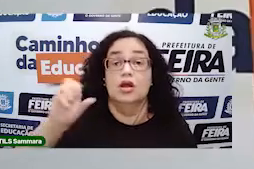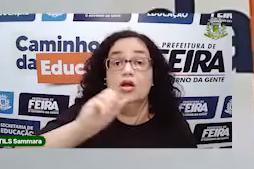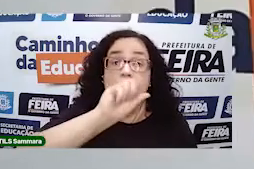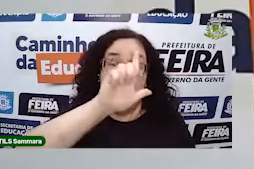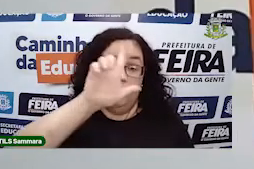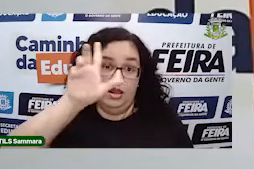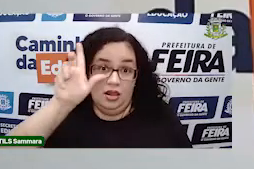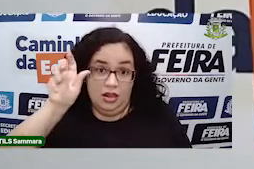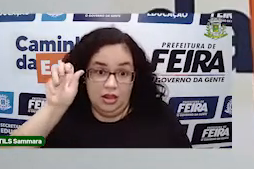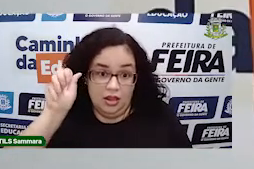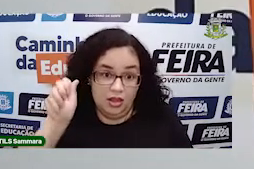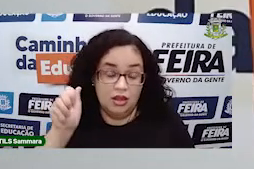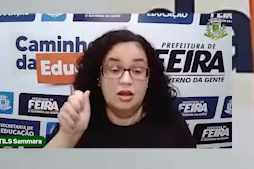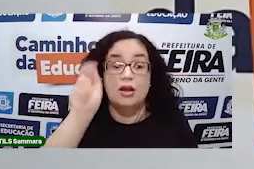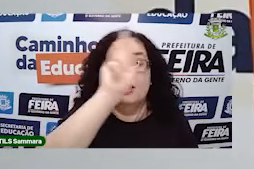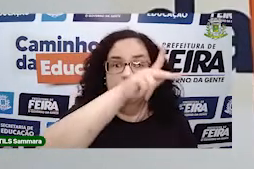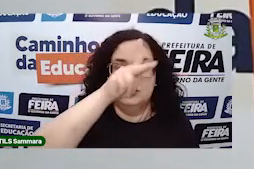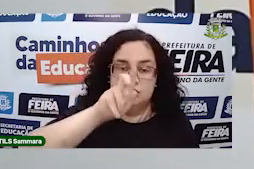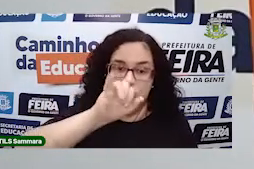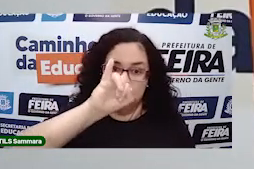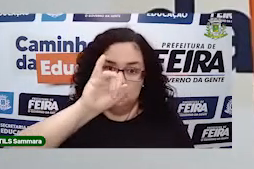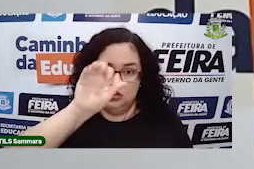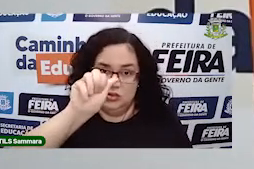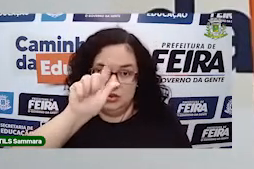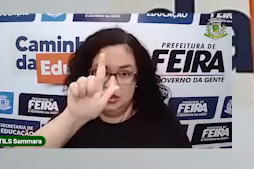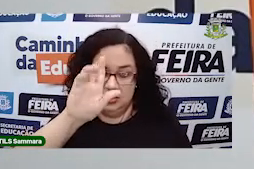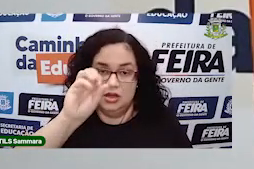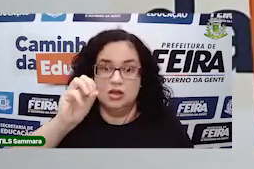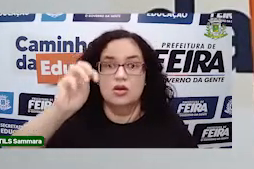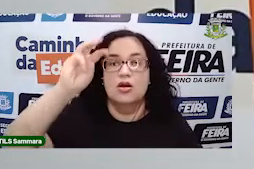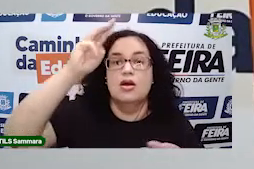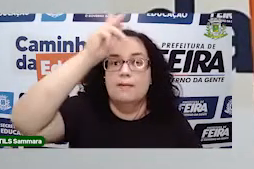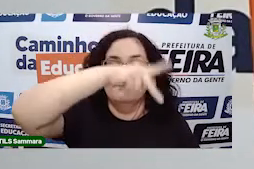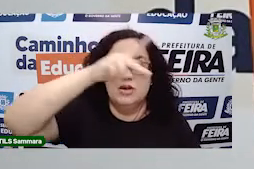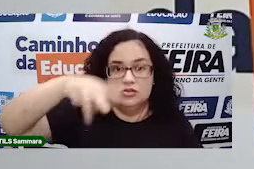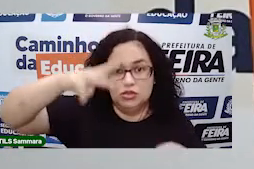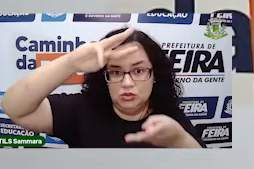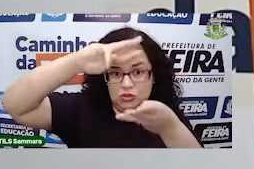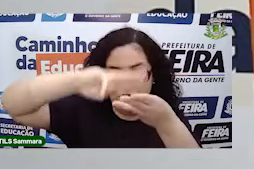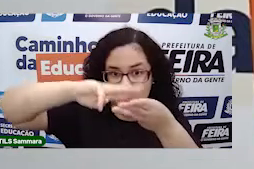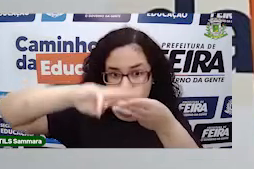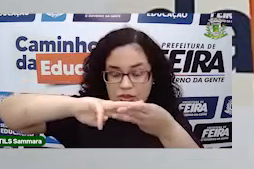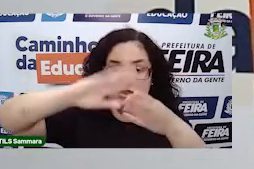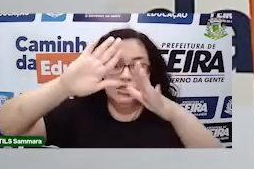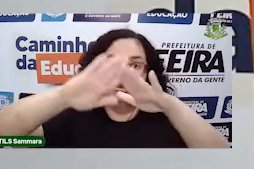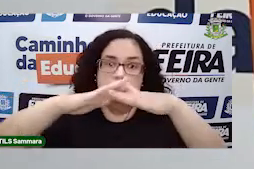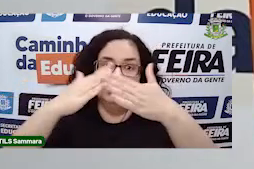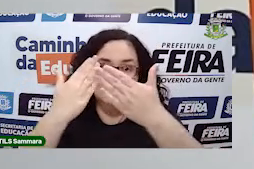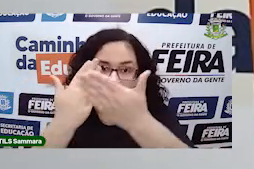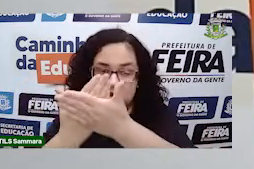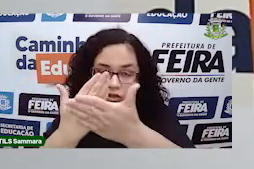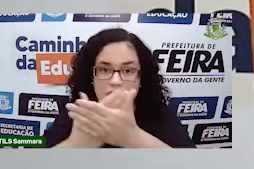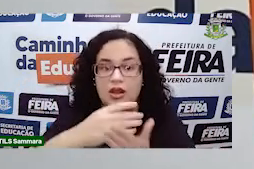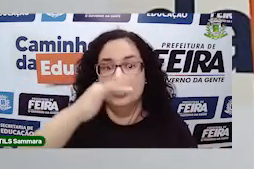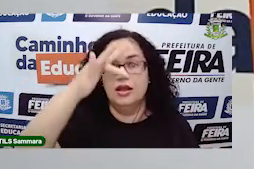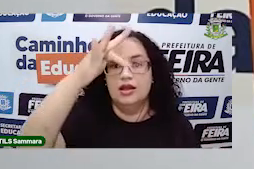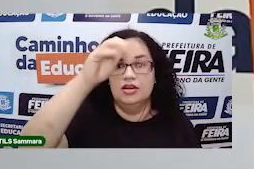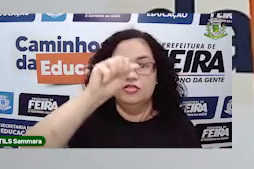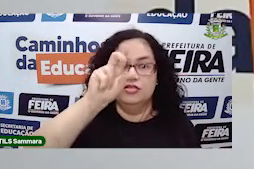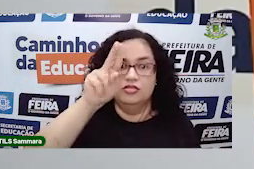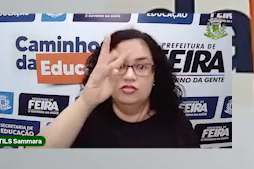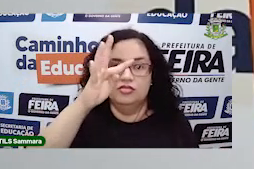Olá, eu sou o Iago Ramos, professor de matemática da Escola Municipal Faustino de Azima.